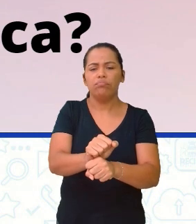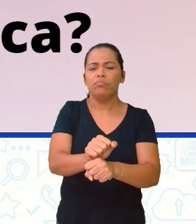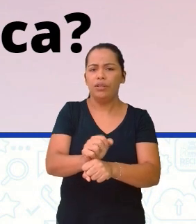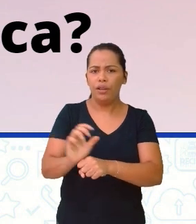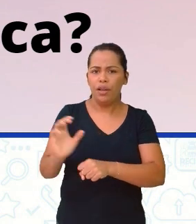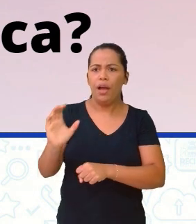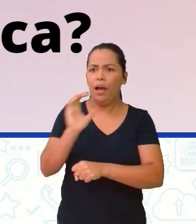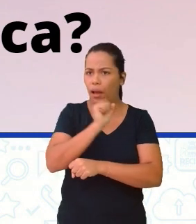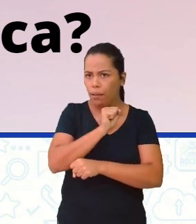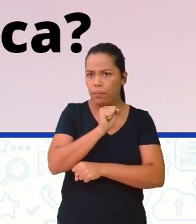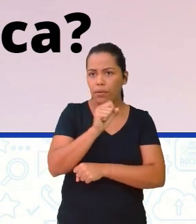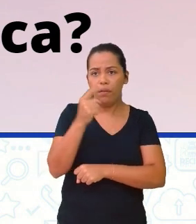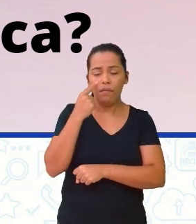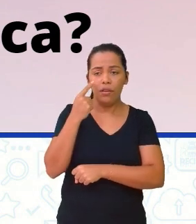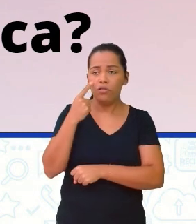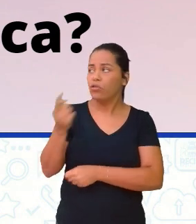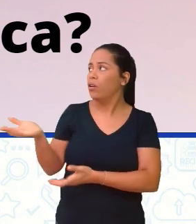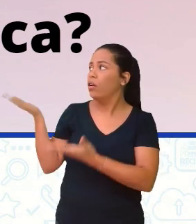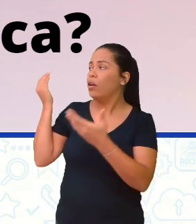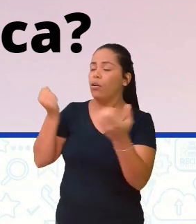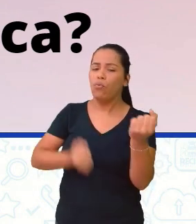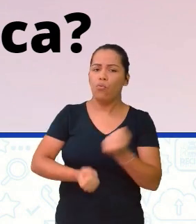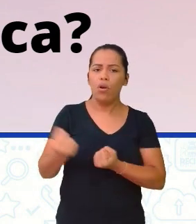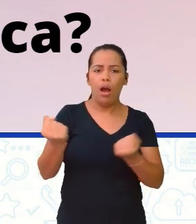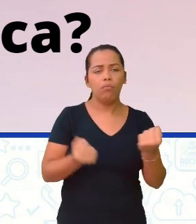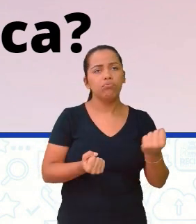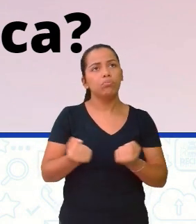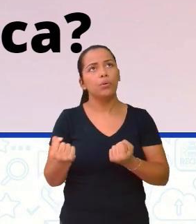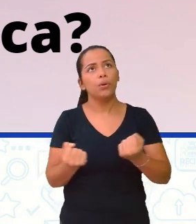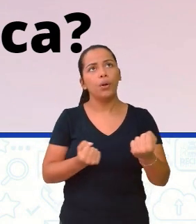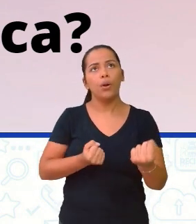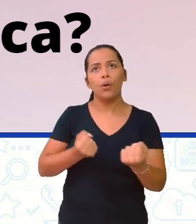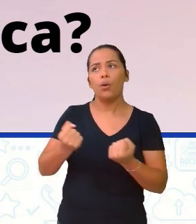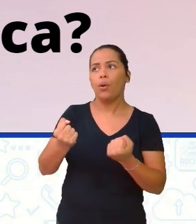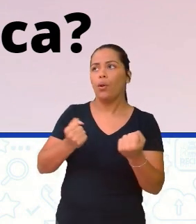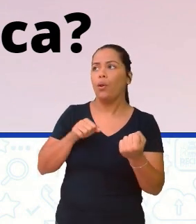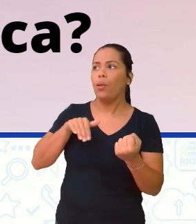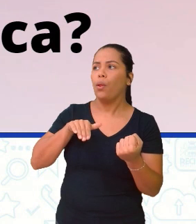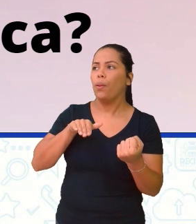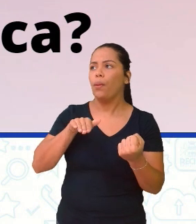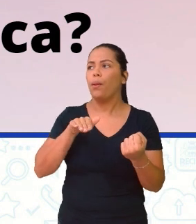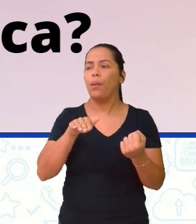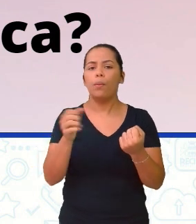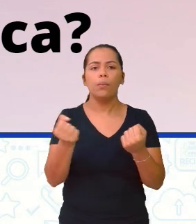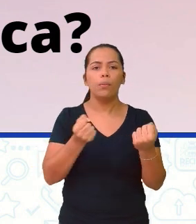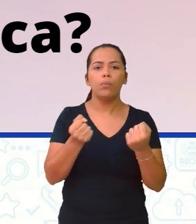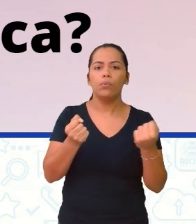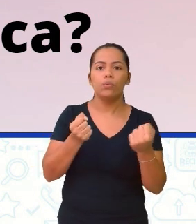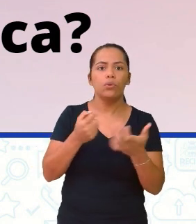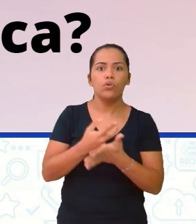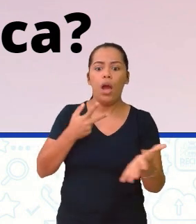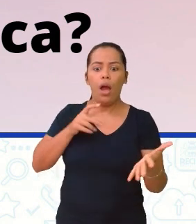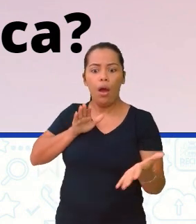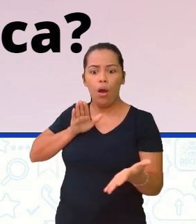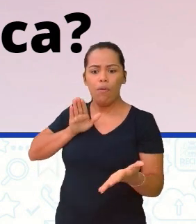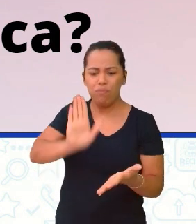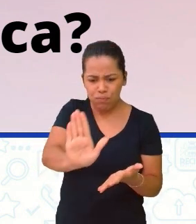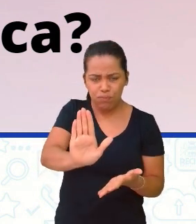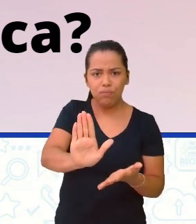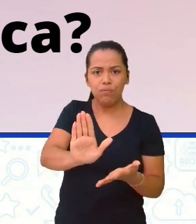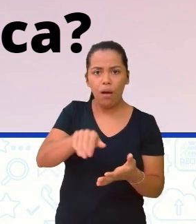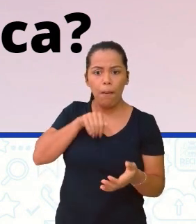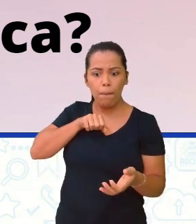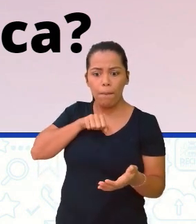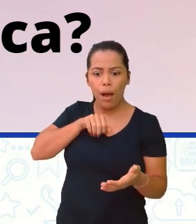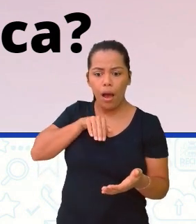no seu automóvel. Alguma coisa aconteceu e ele freia bruscamente. Olha o que acontece. Vou apontar mais